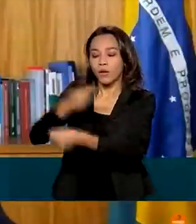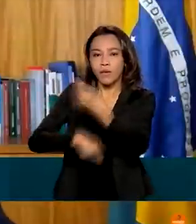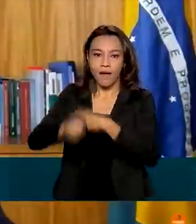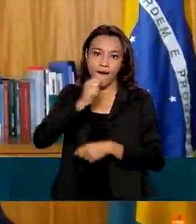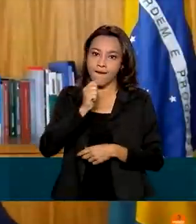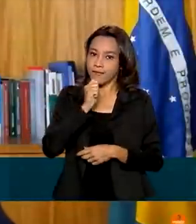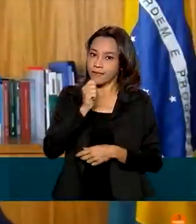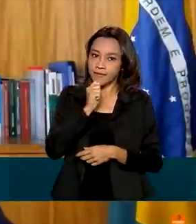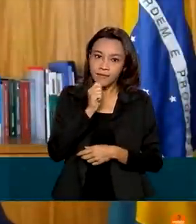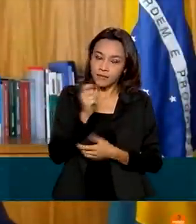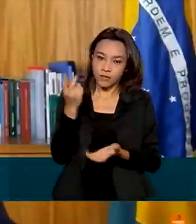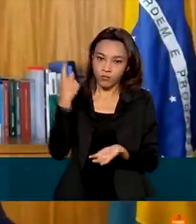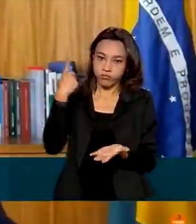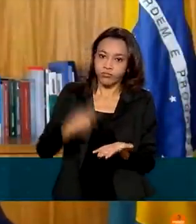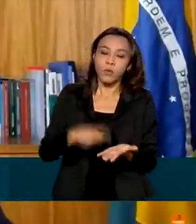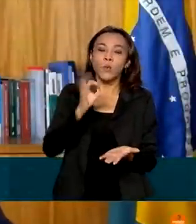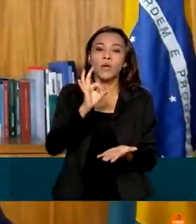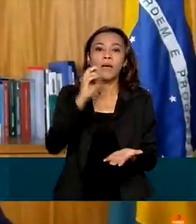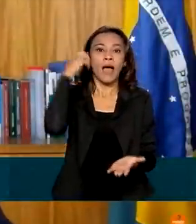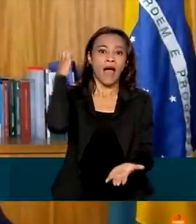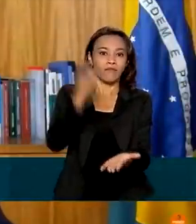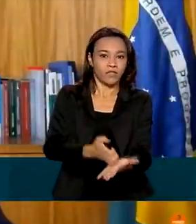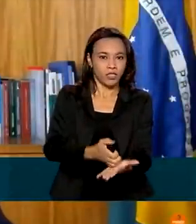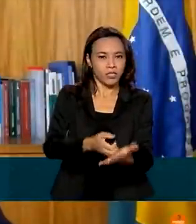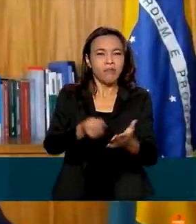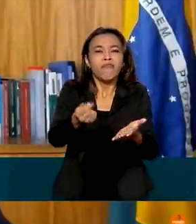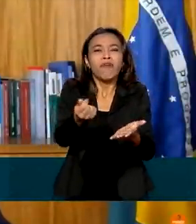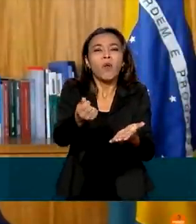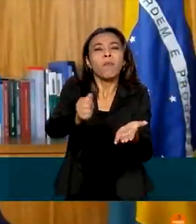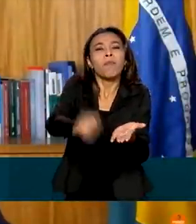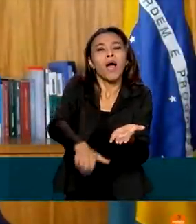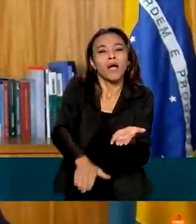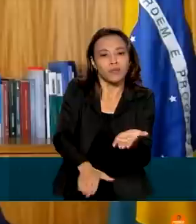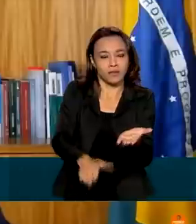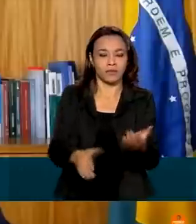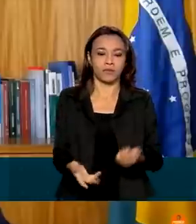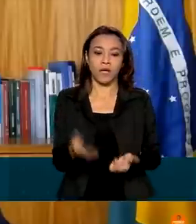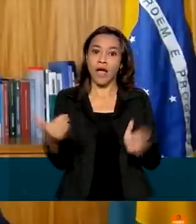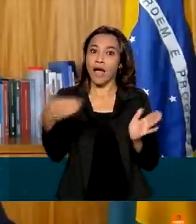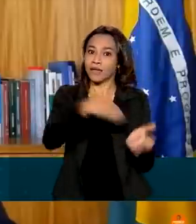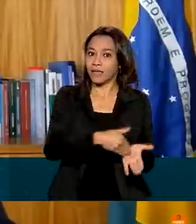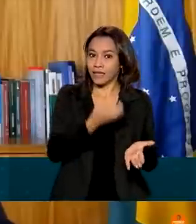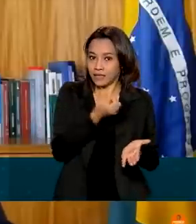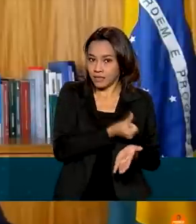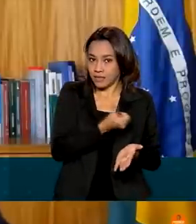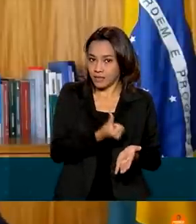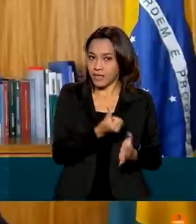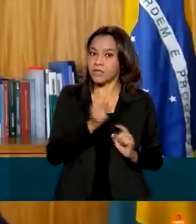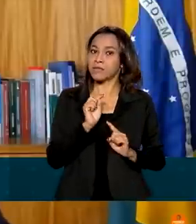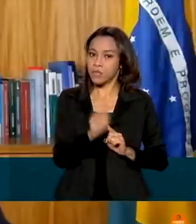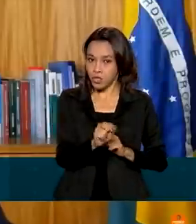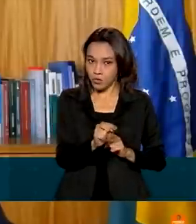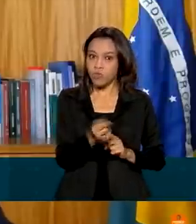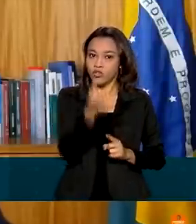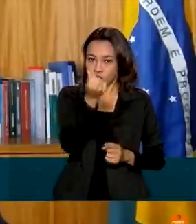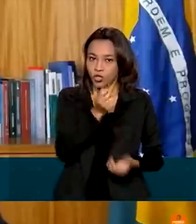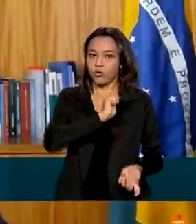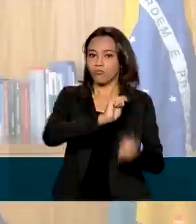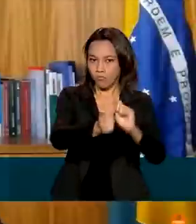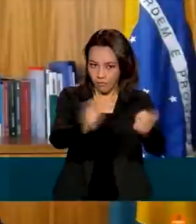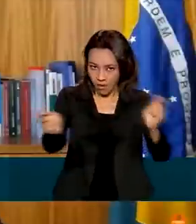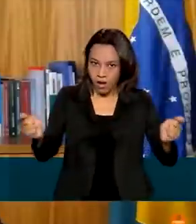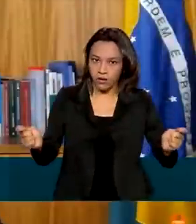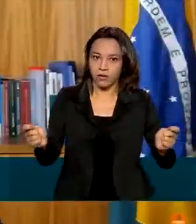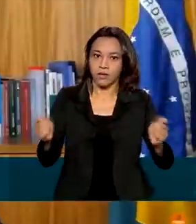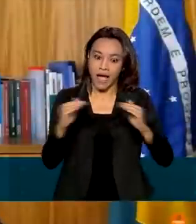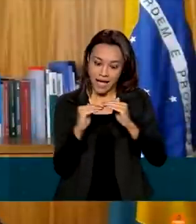seria pagar à vista os valores mais baixos. Se todo mundo tiver precatório até 66 mil, recebe instantaneamente, não muda